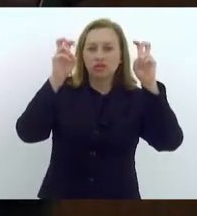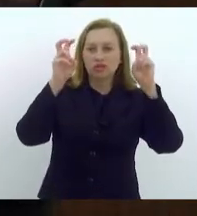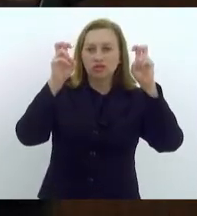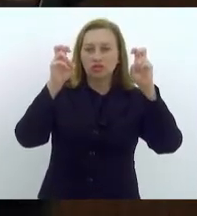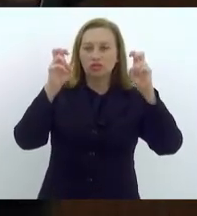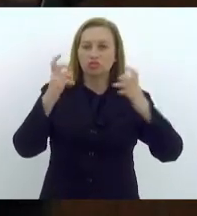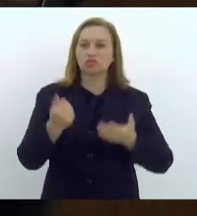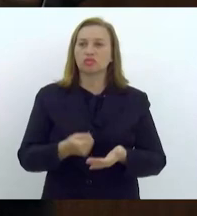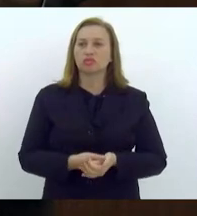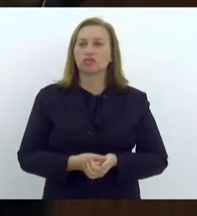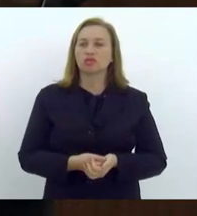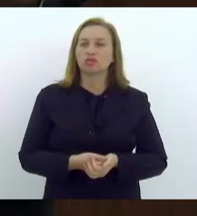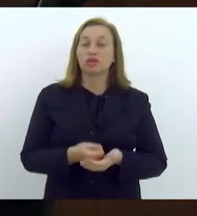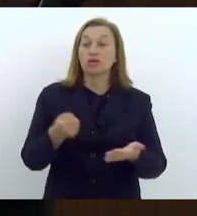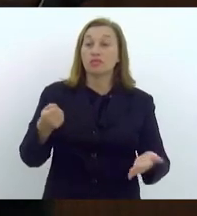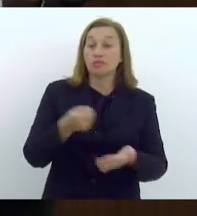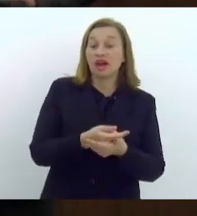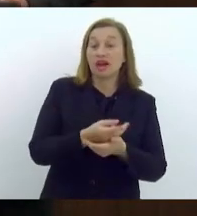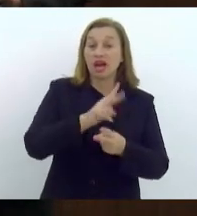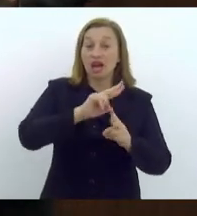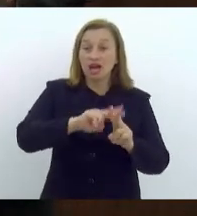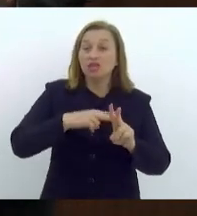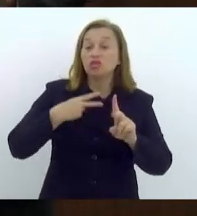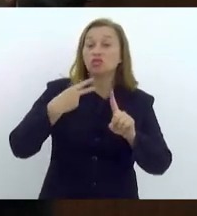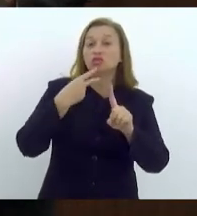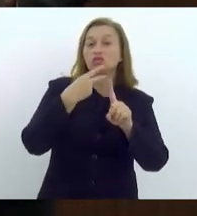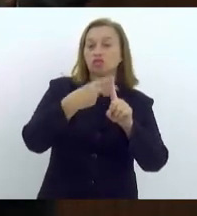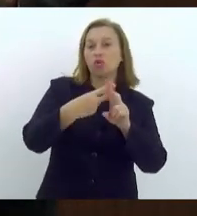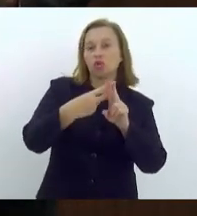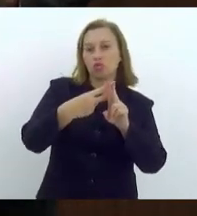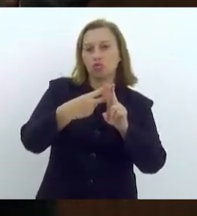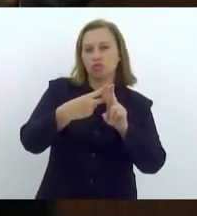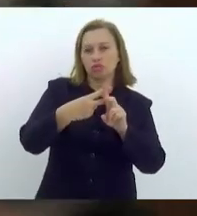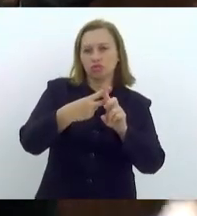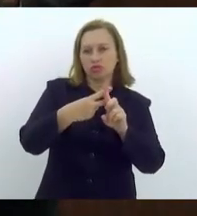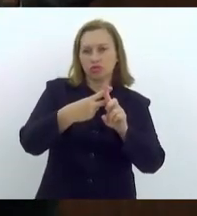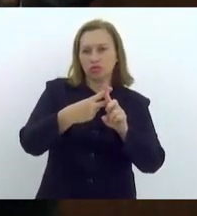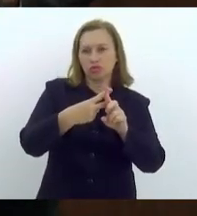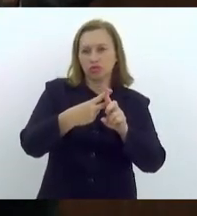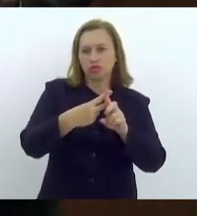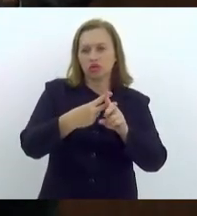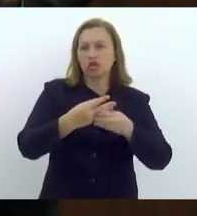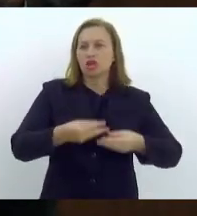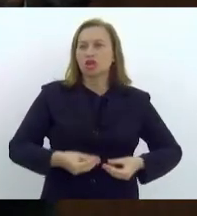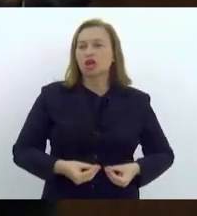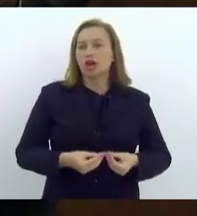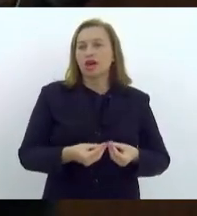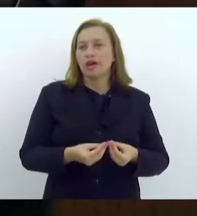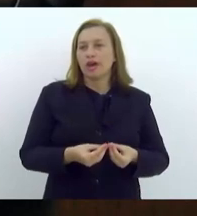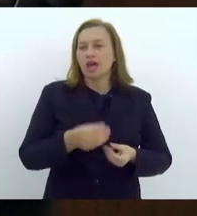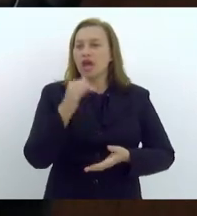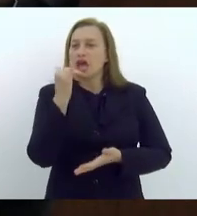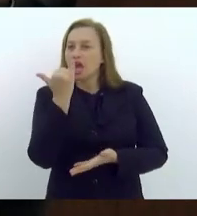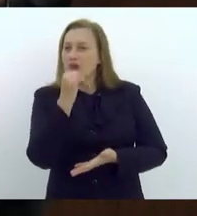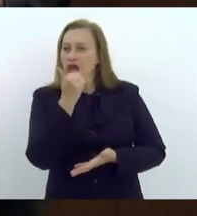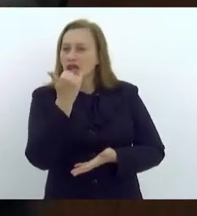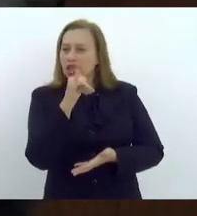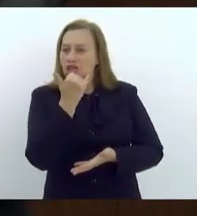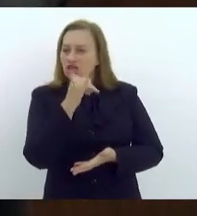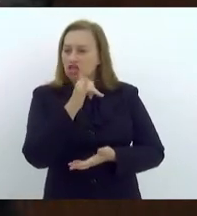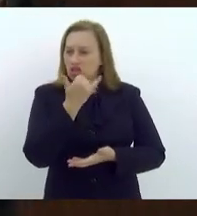é de pagamento de duplicidade, de duplicatas, de fornecimento de energia ou qualquer